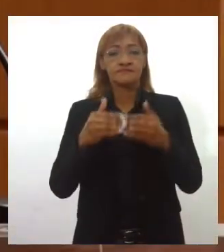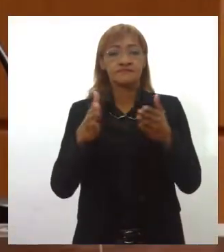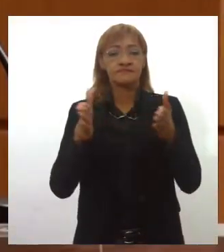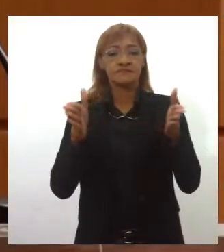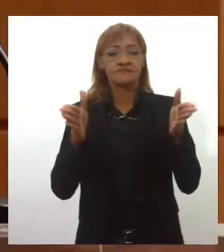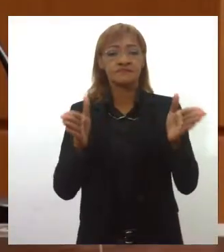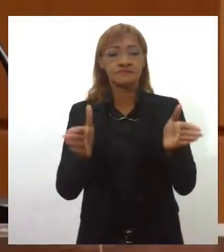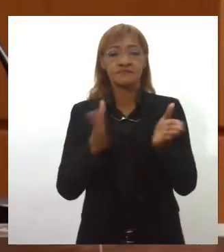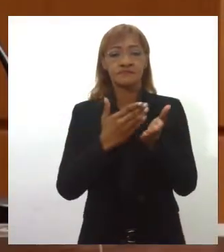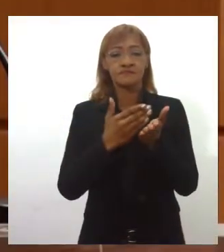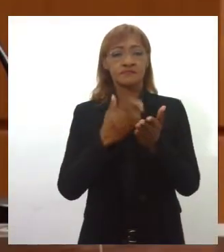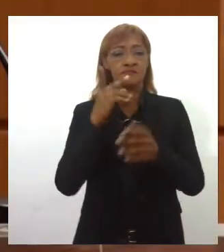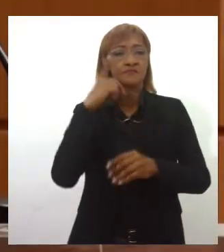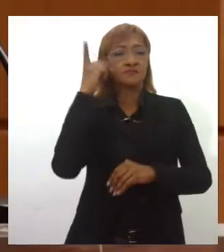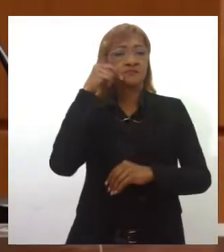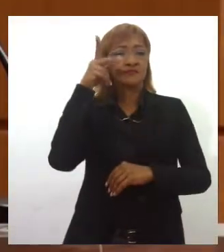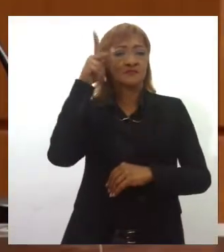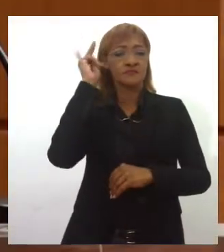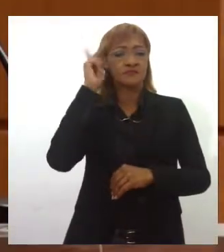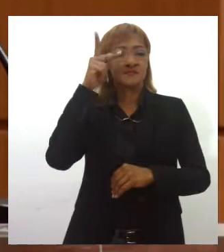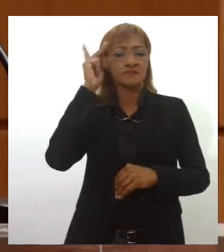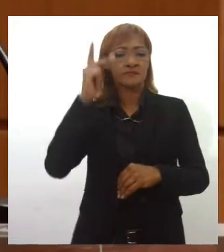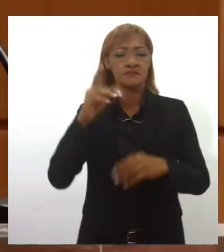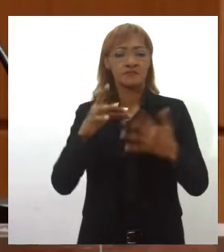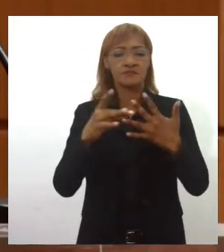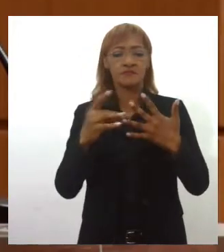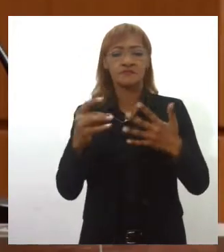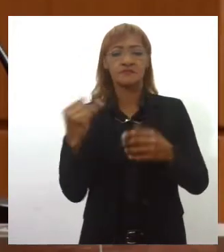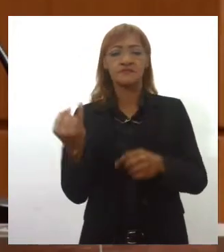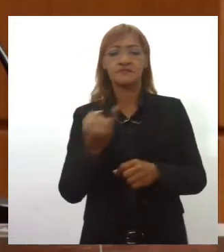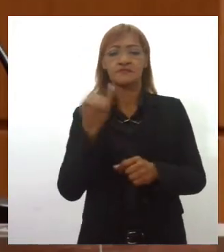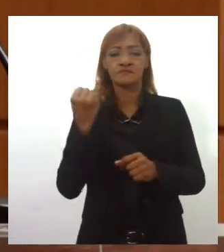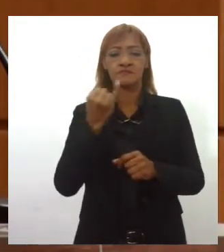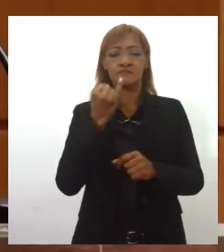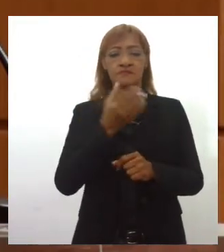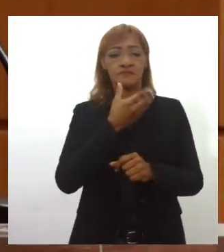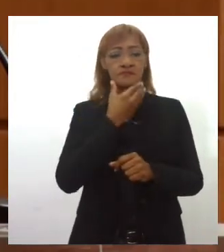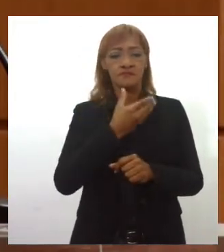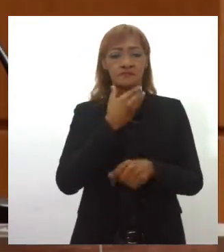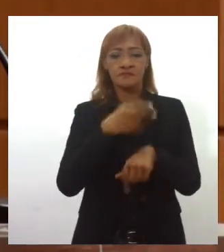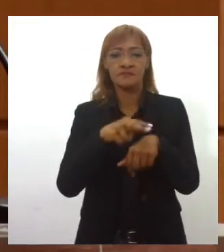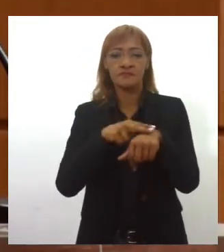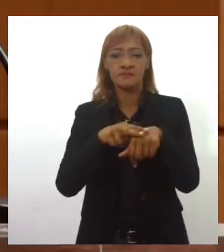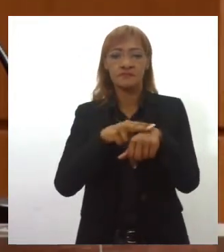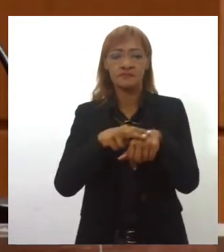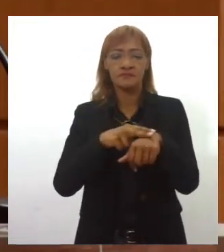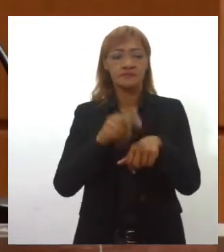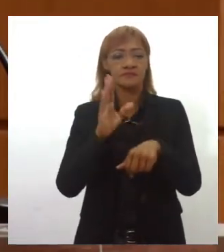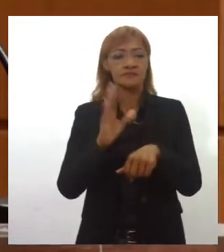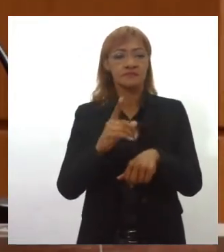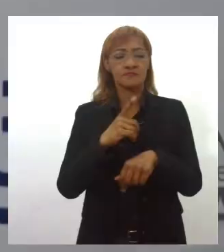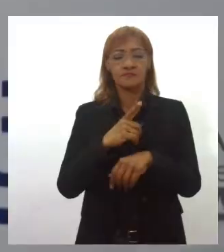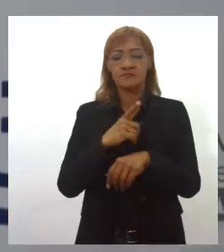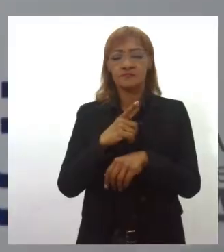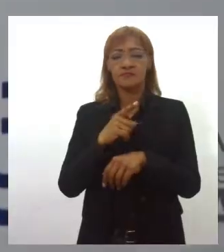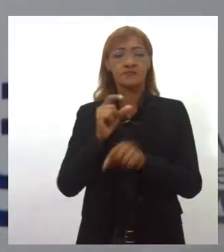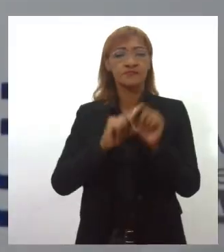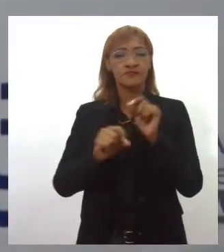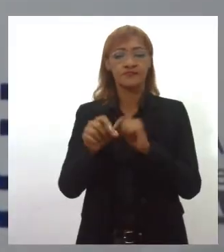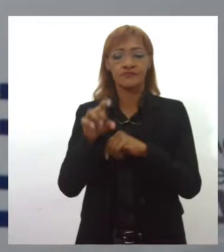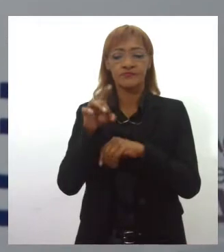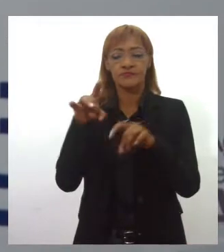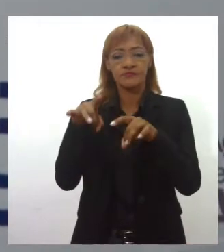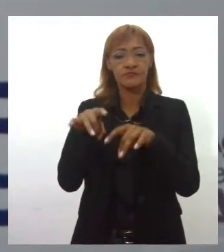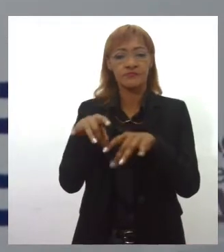pronunciamentos foi a adaptada Kit Lima, que destacou a importância do Dezembro Verde, campanha contra o abandono de animais. Foi